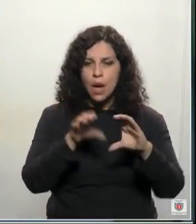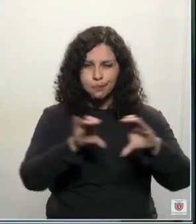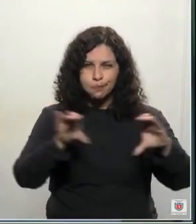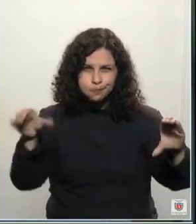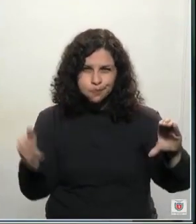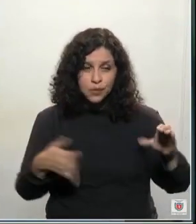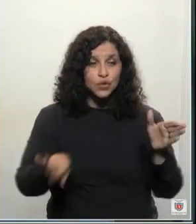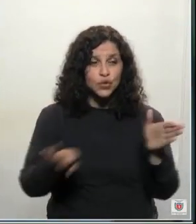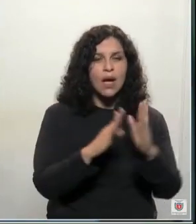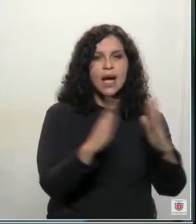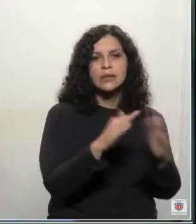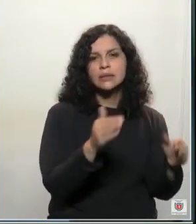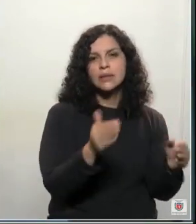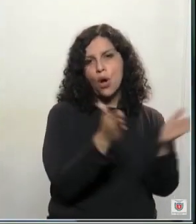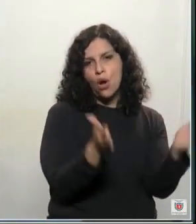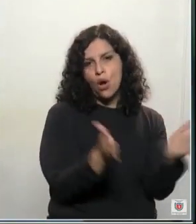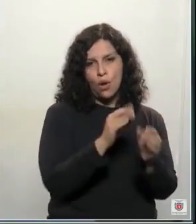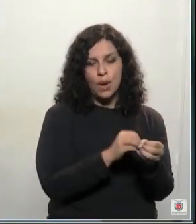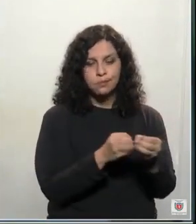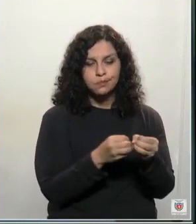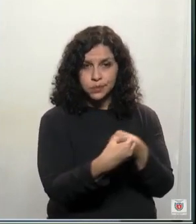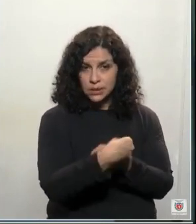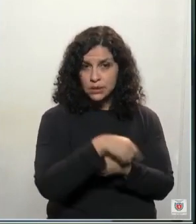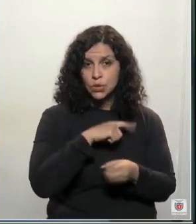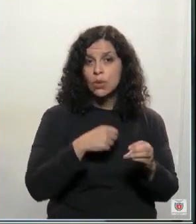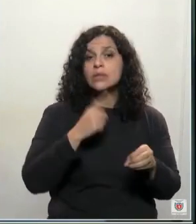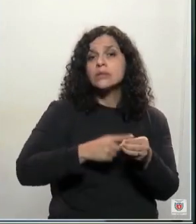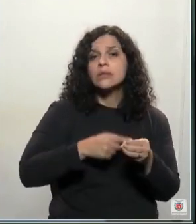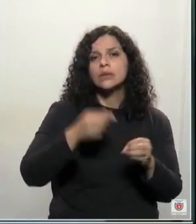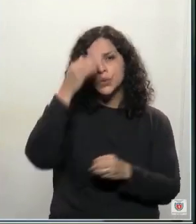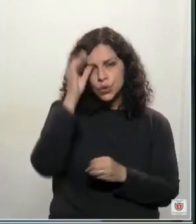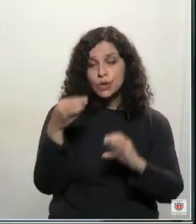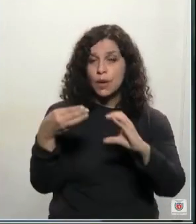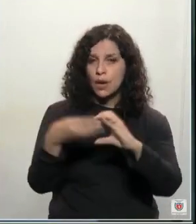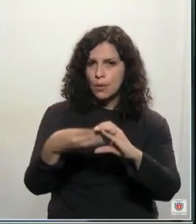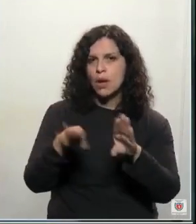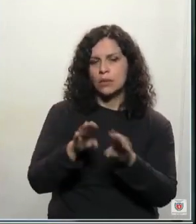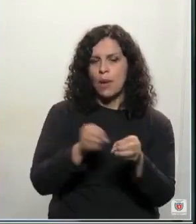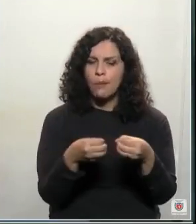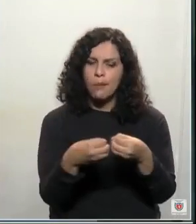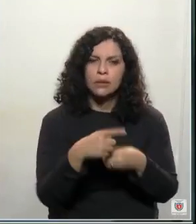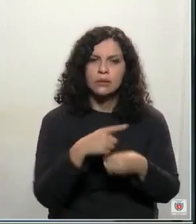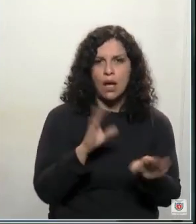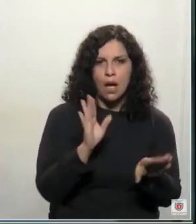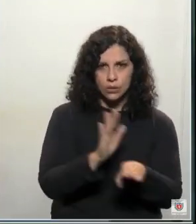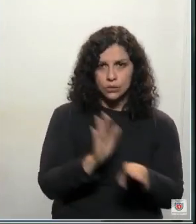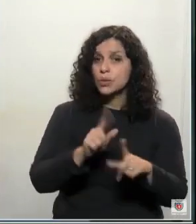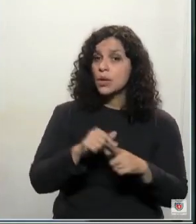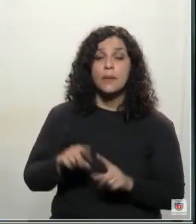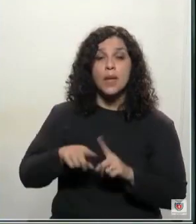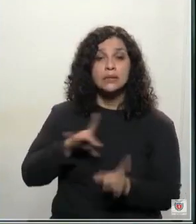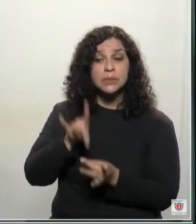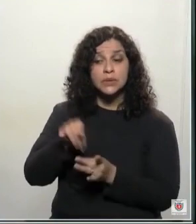populações carentes aqui da região metropolitana e do município de Curitiba. Porém, é importante que a gente